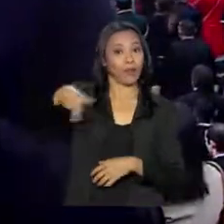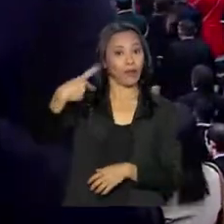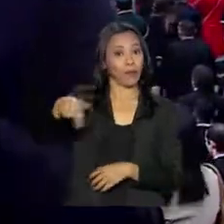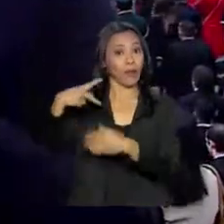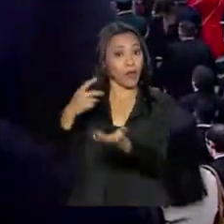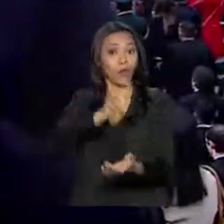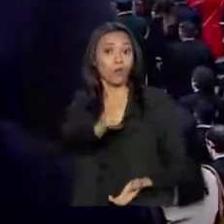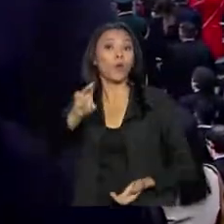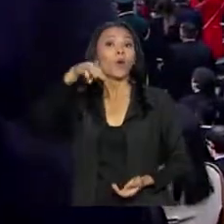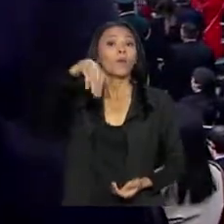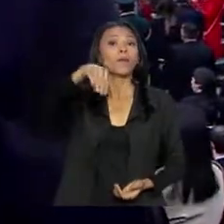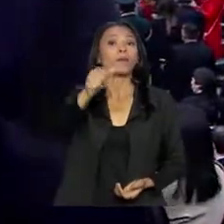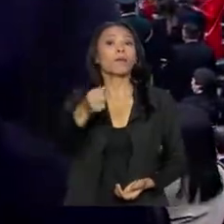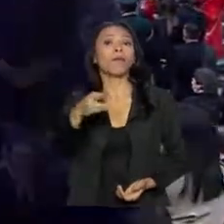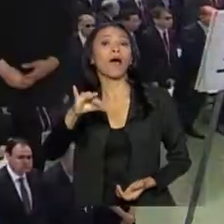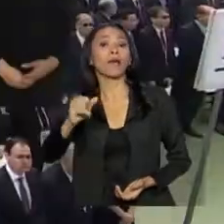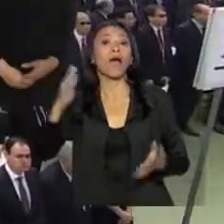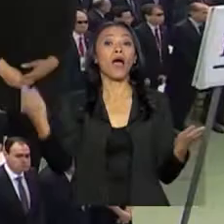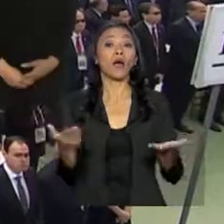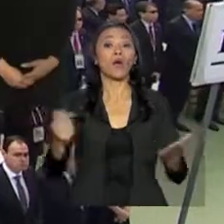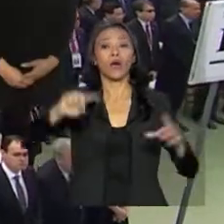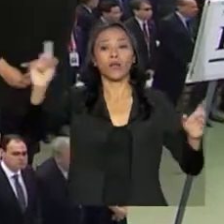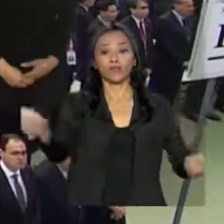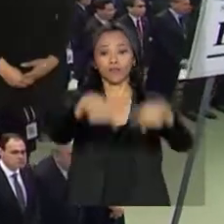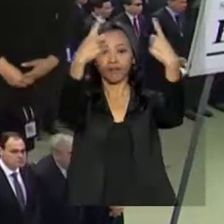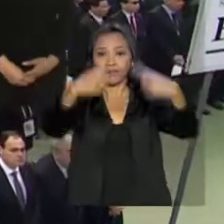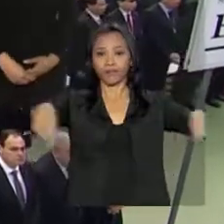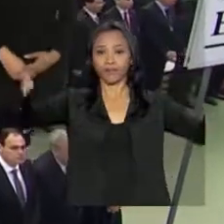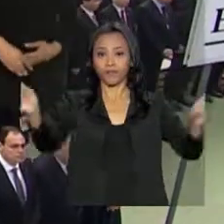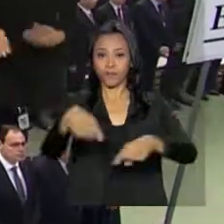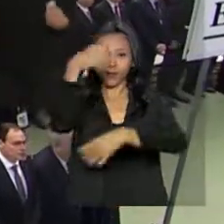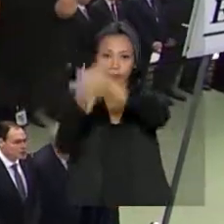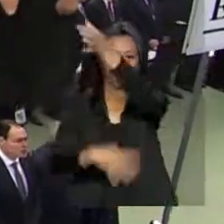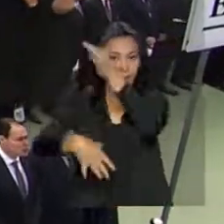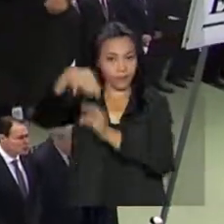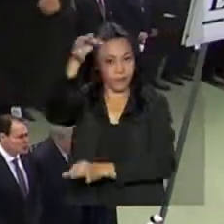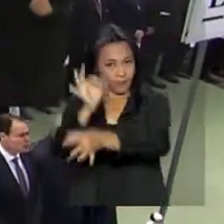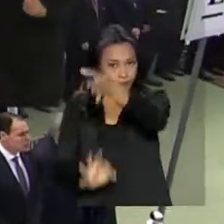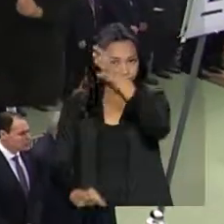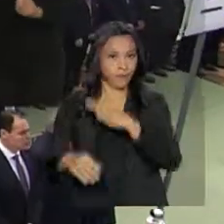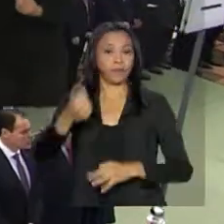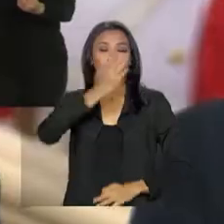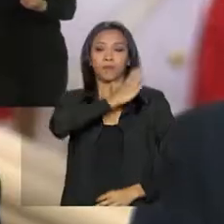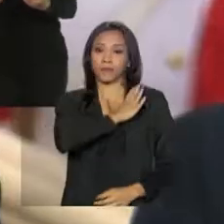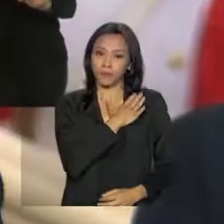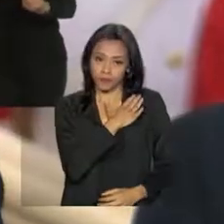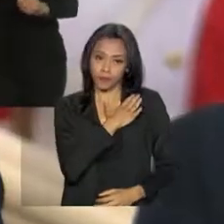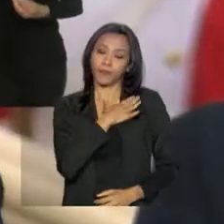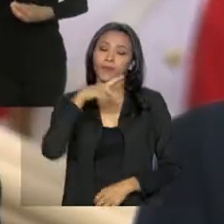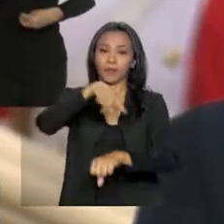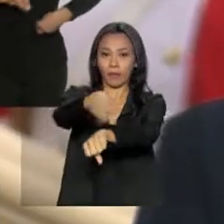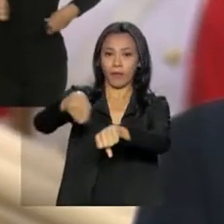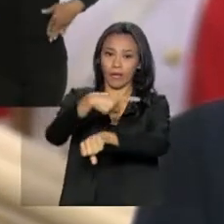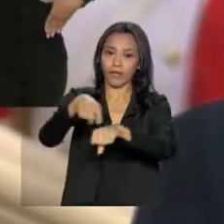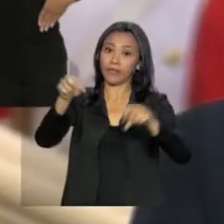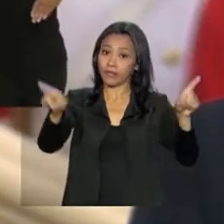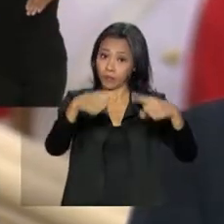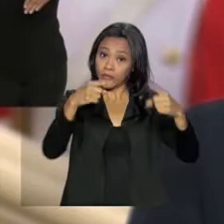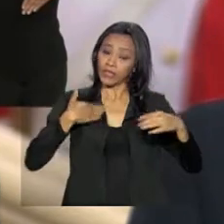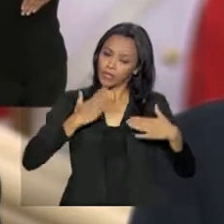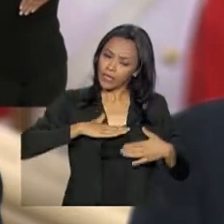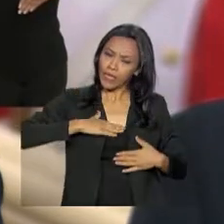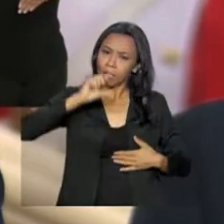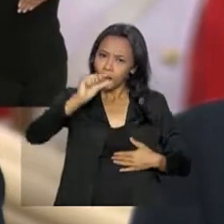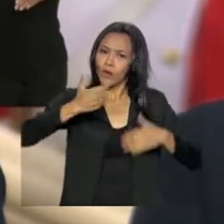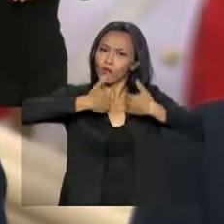momento está sendo executado o Hino Nacional Paraguai pela Orquestra Sinfônica e logo, logo darão seguimento ao rito, à cerimônia,